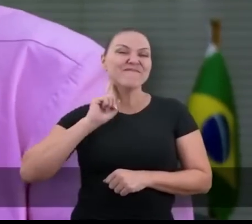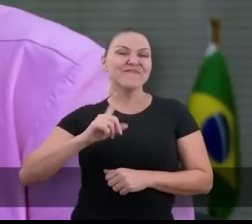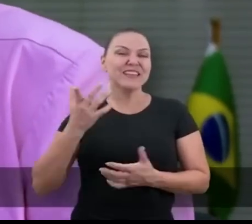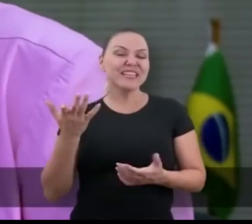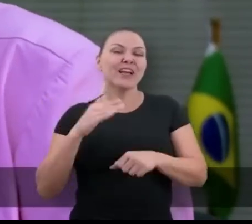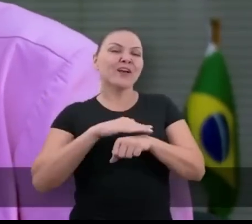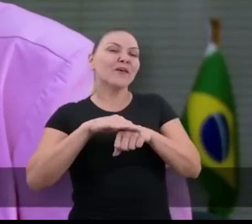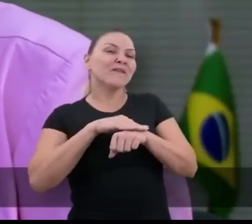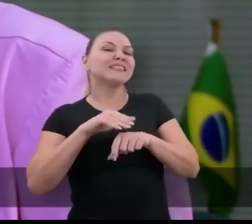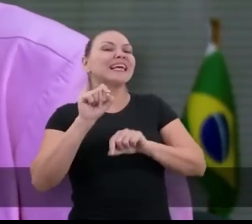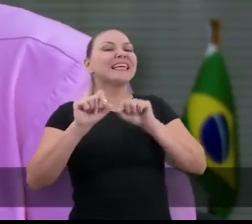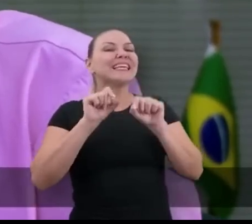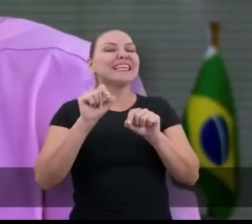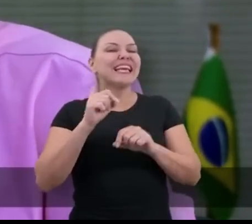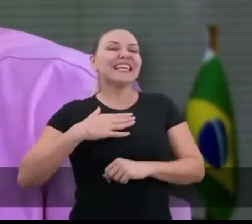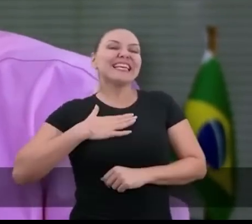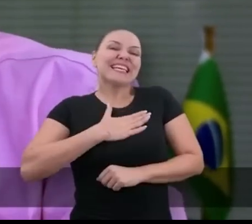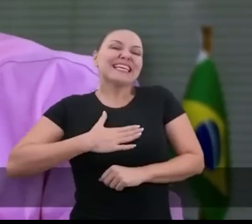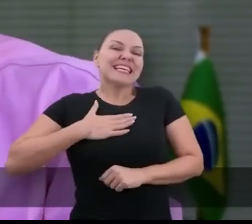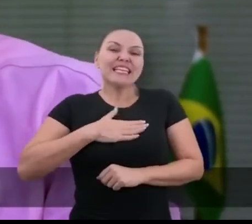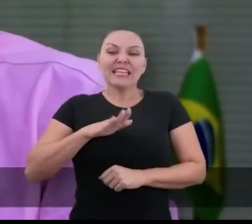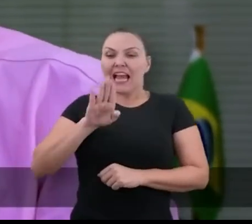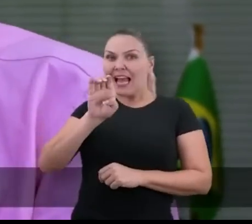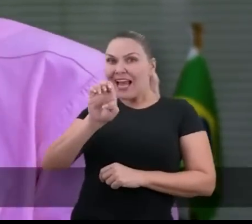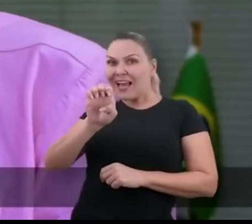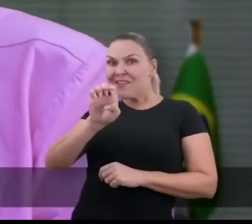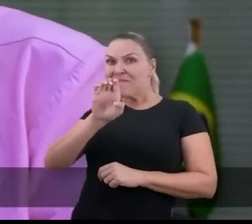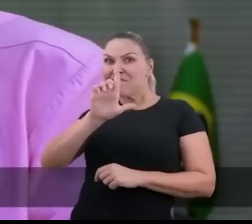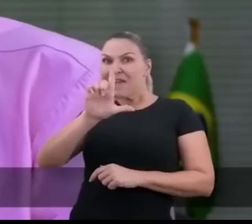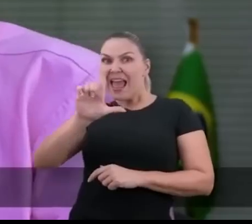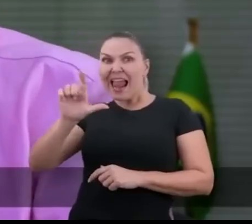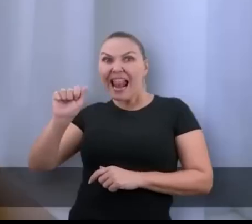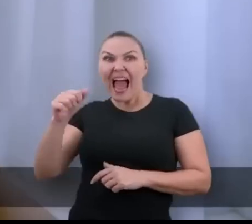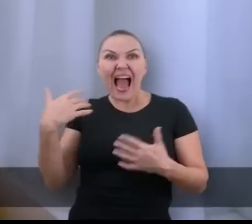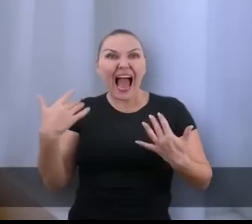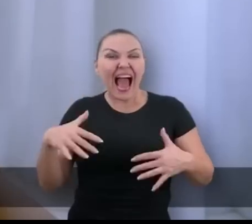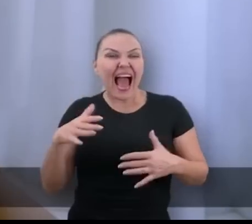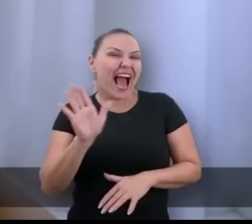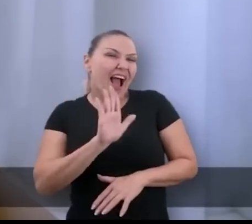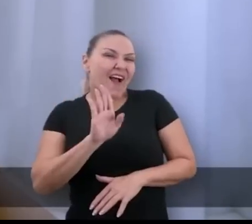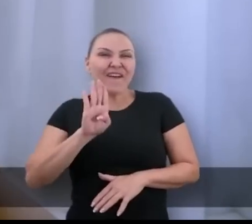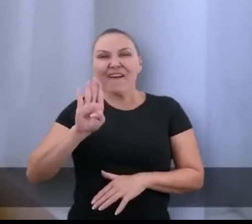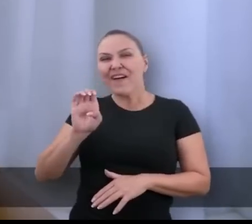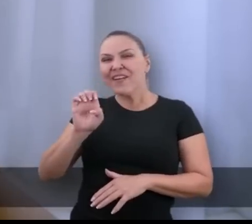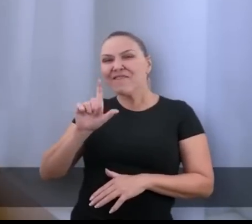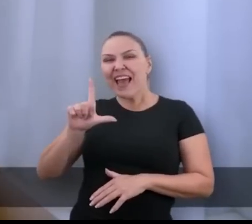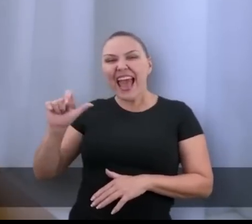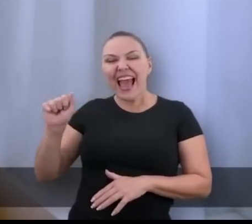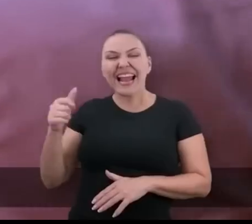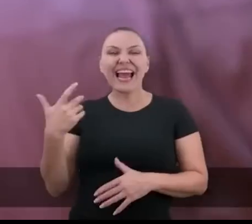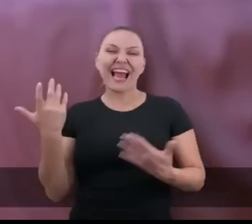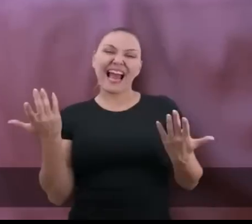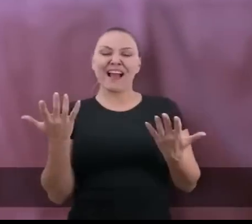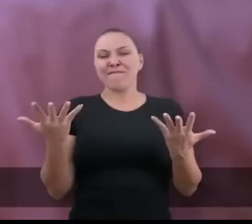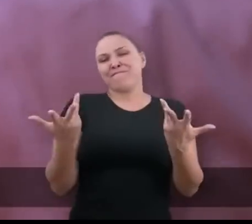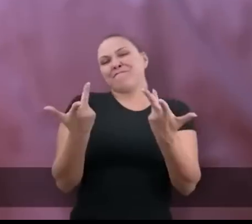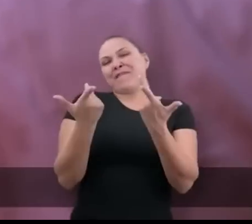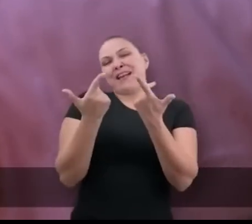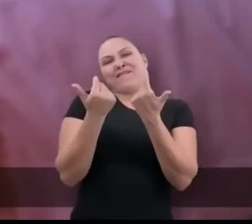BH Minas Gerais falar com a nossa querida Bela Falcone. Oi, Bela! Oi, irmã, mãe!